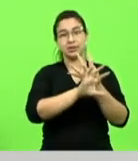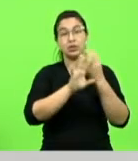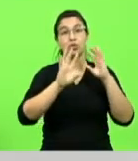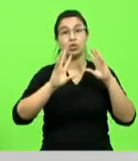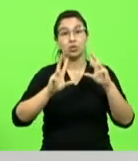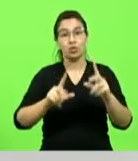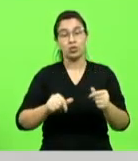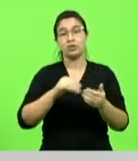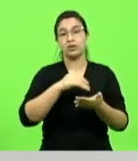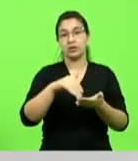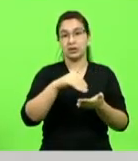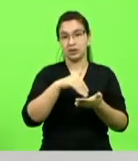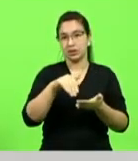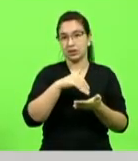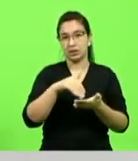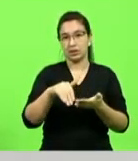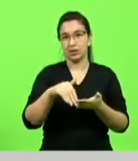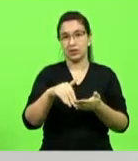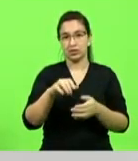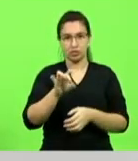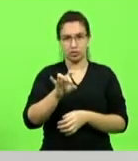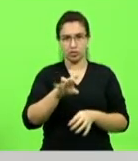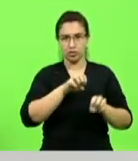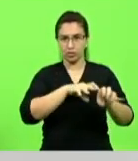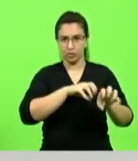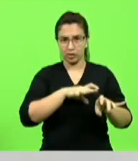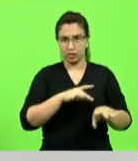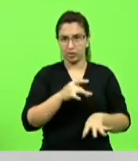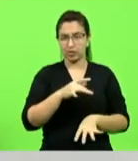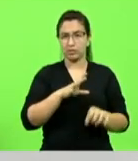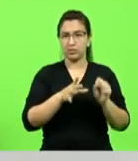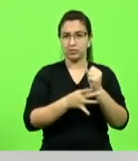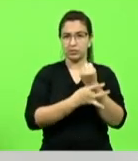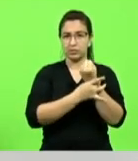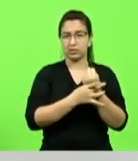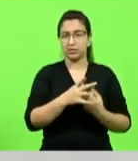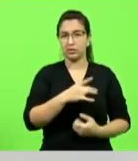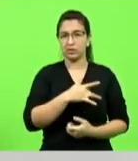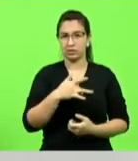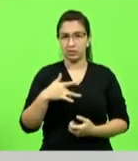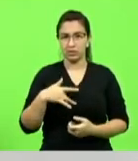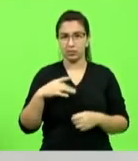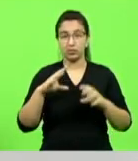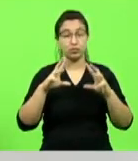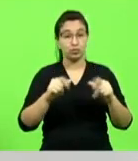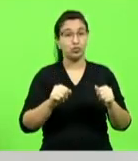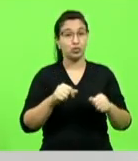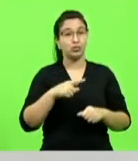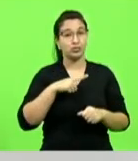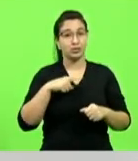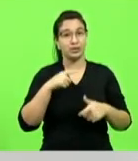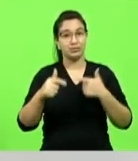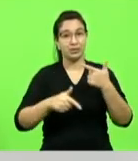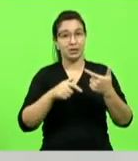falando de A a Z não estou falando de educação de segurança de saúde muitos adotando essa prática do home office